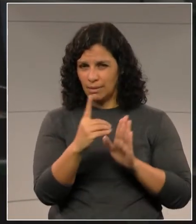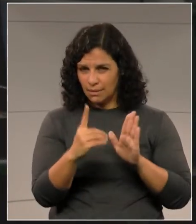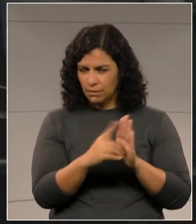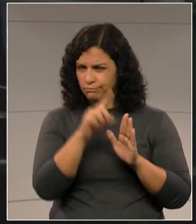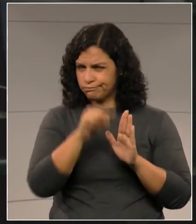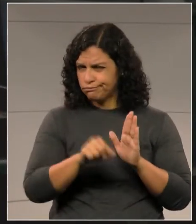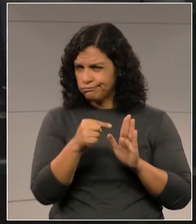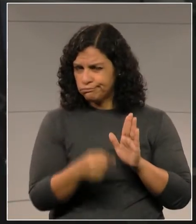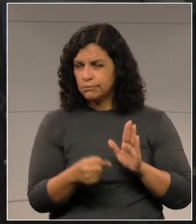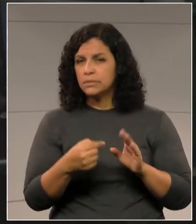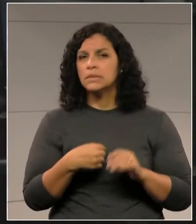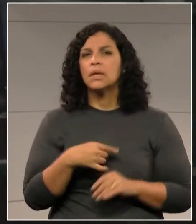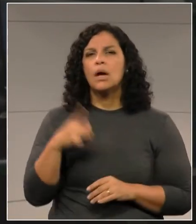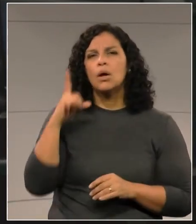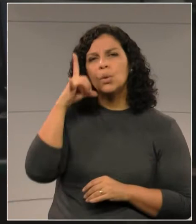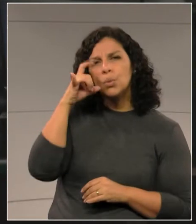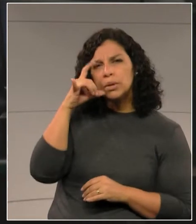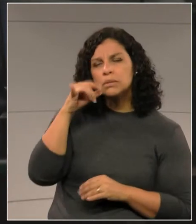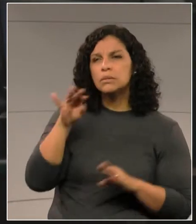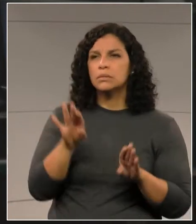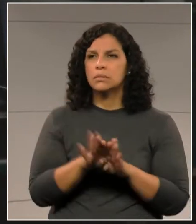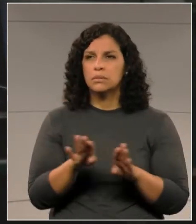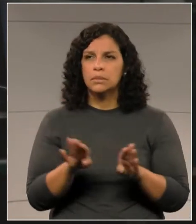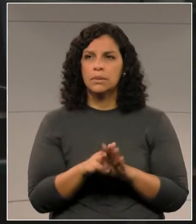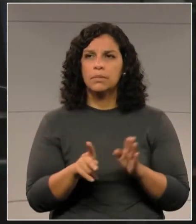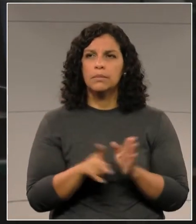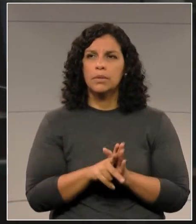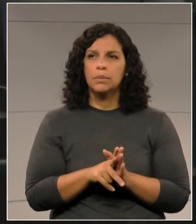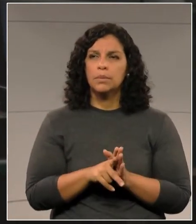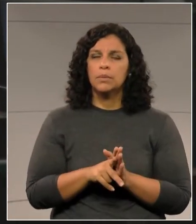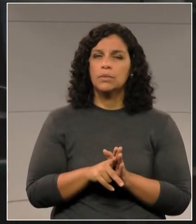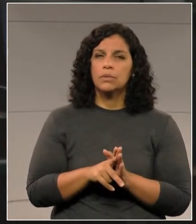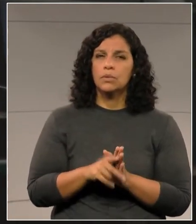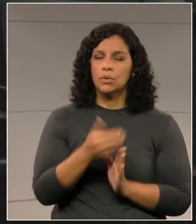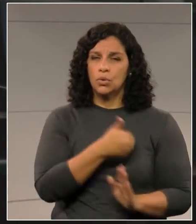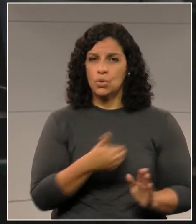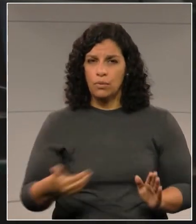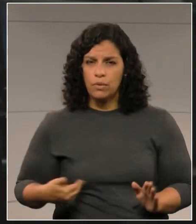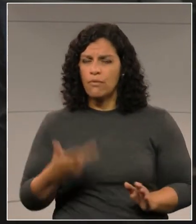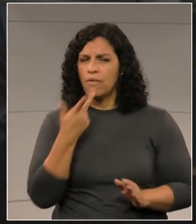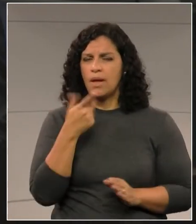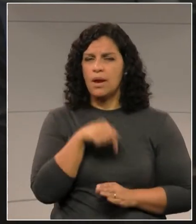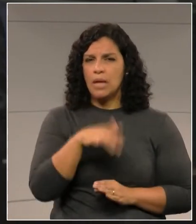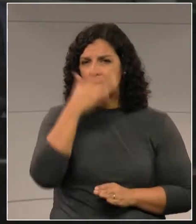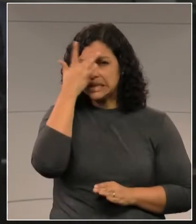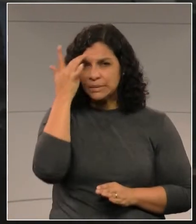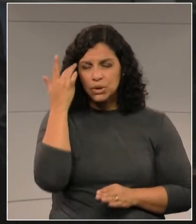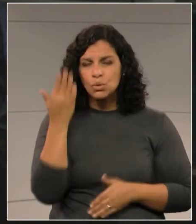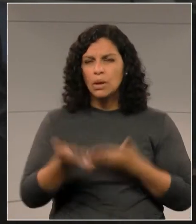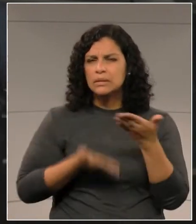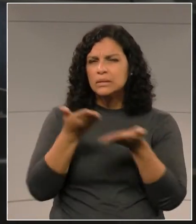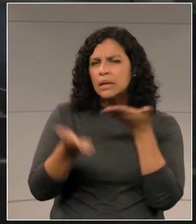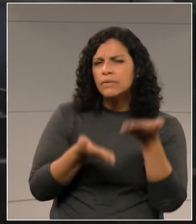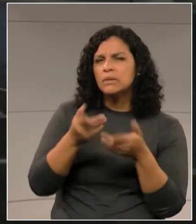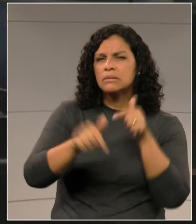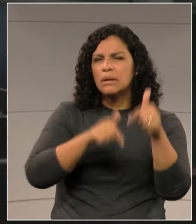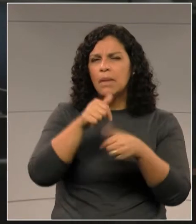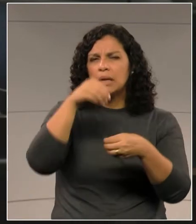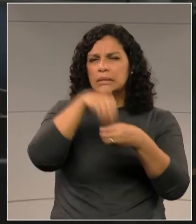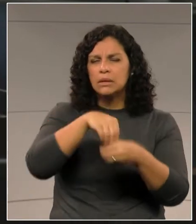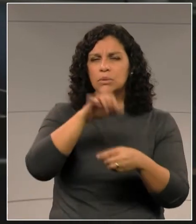Este Twitter do governador, com essa mensagem de que o servidor do Paraná não é mais obrigado a pagar